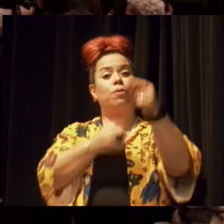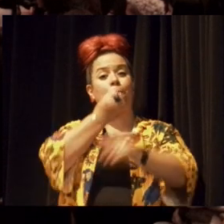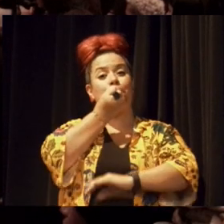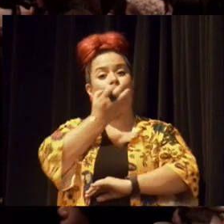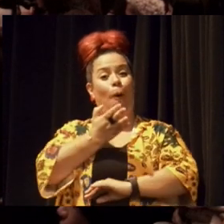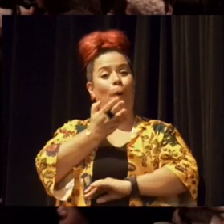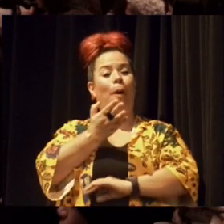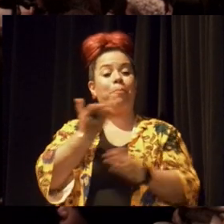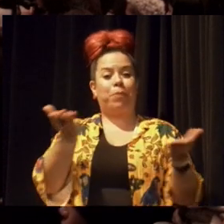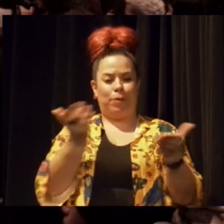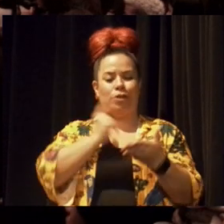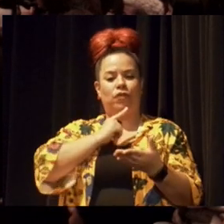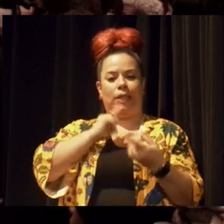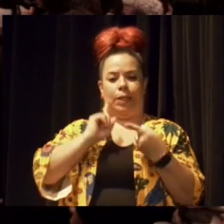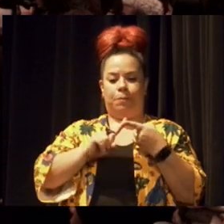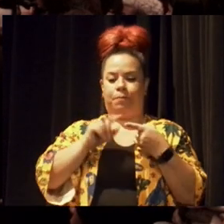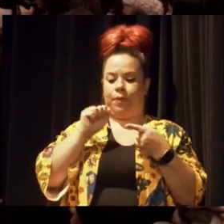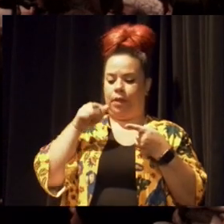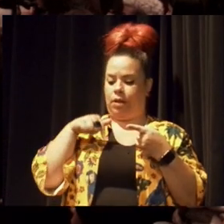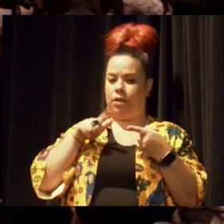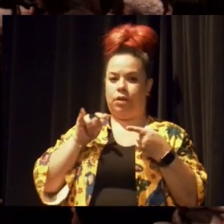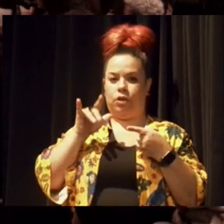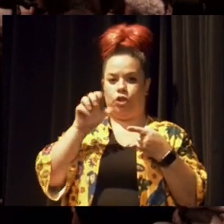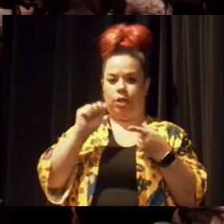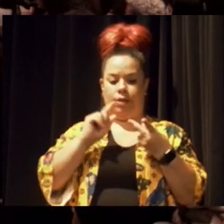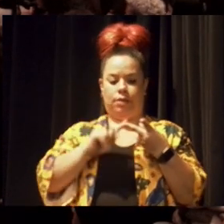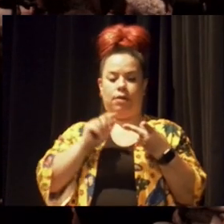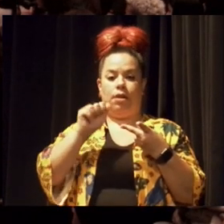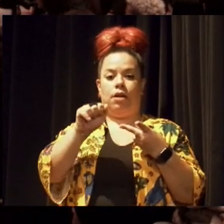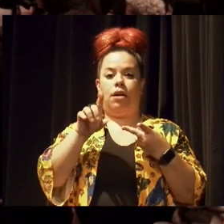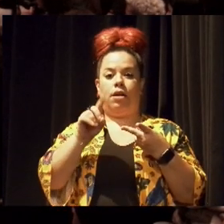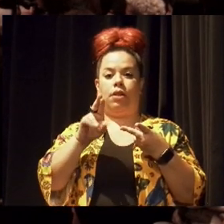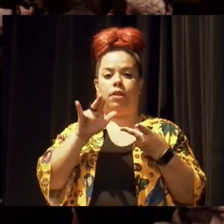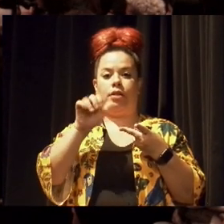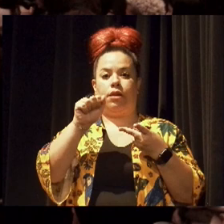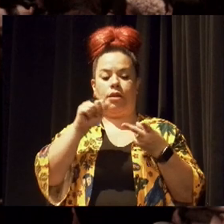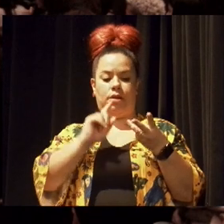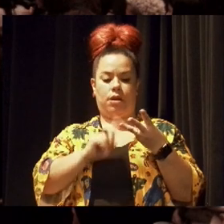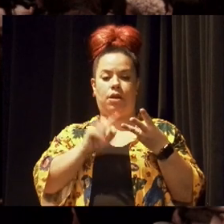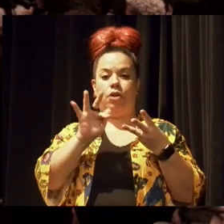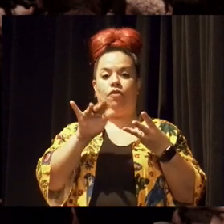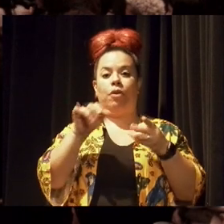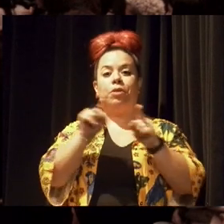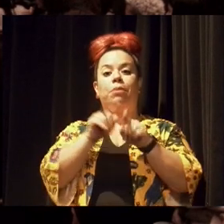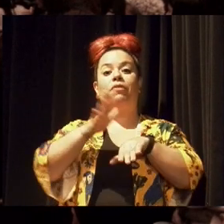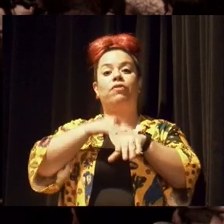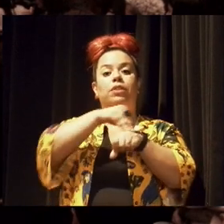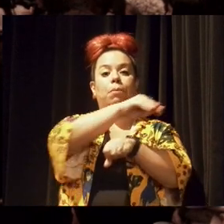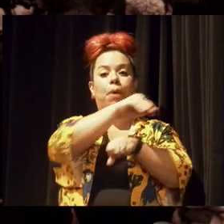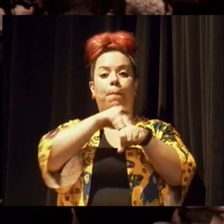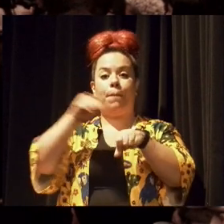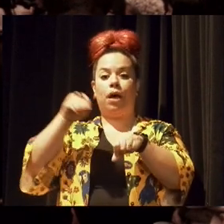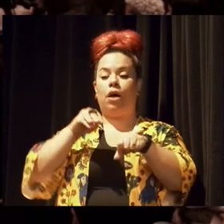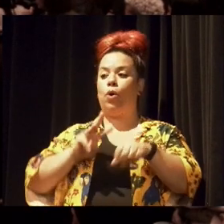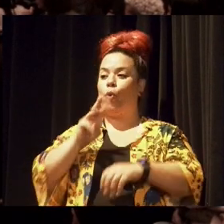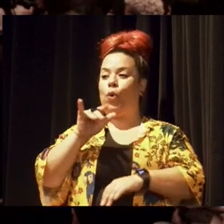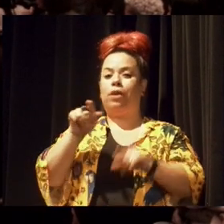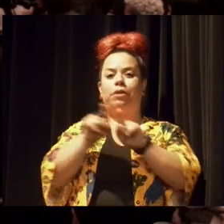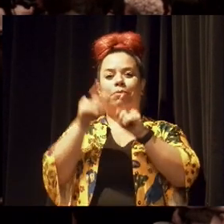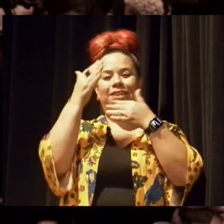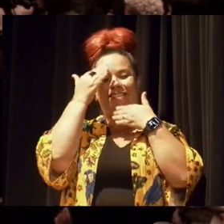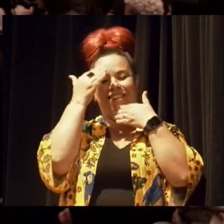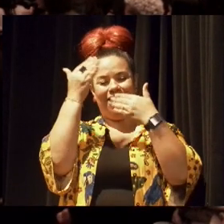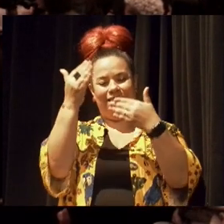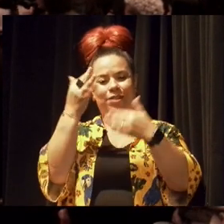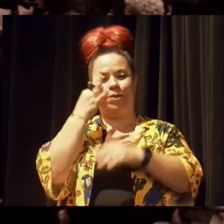com a Ângela, a Adriana, o Fábio, mediados pelo Ayrton, a quem eu agradeço a presença. E toda a